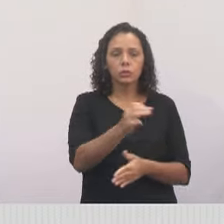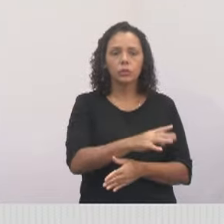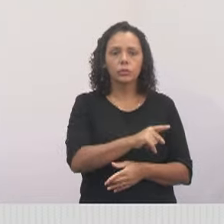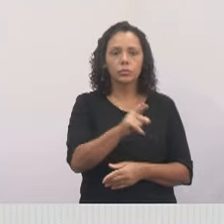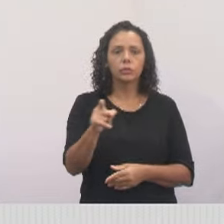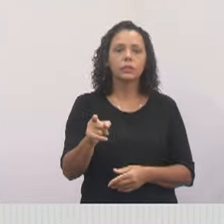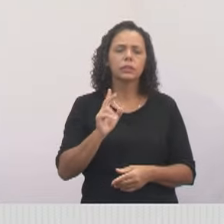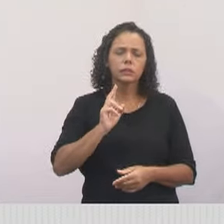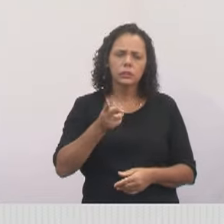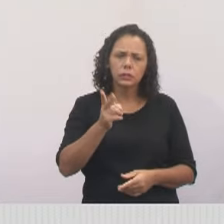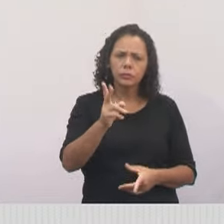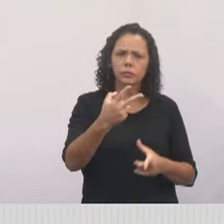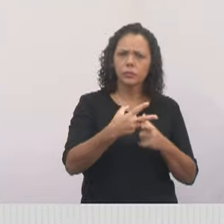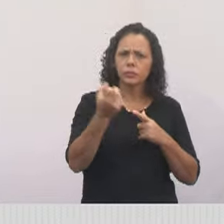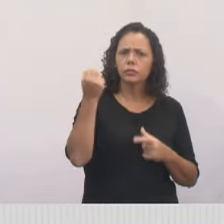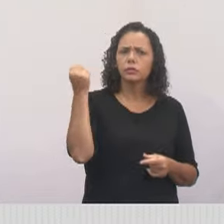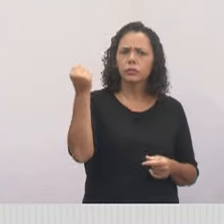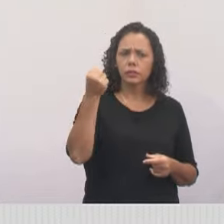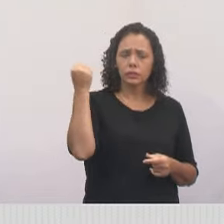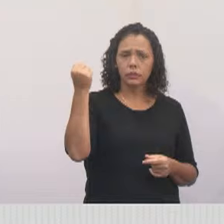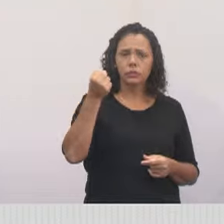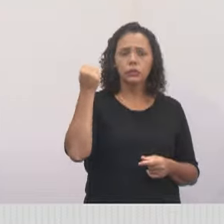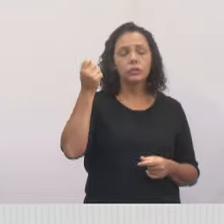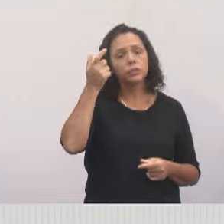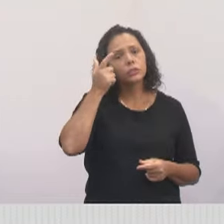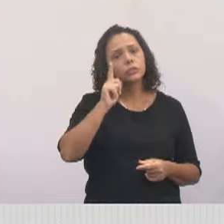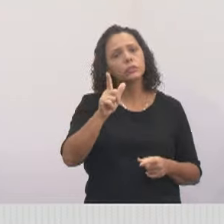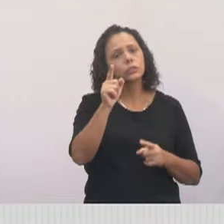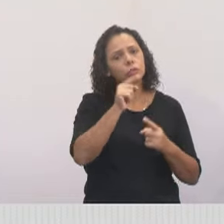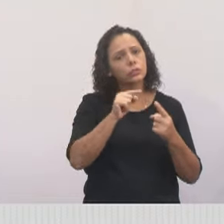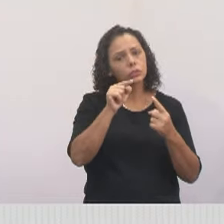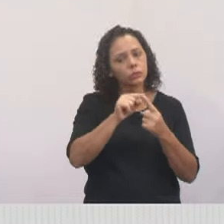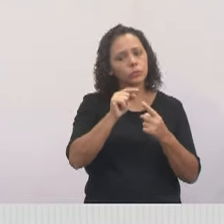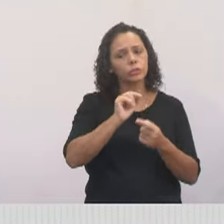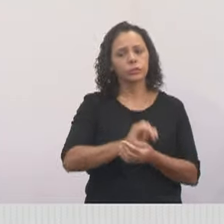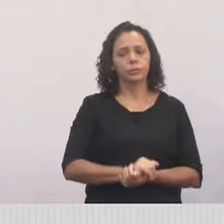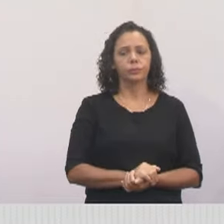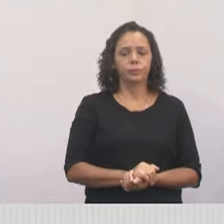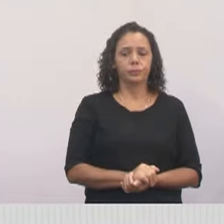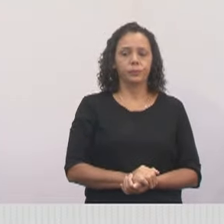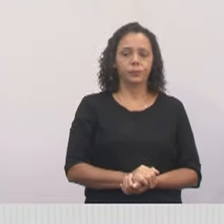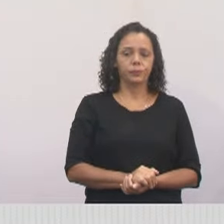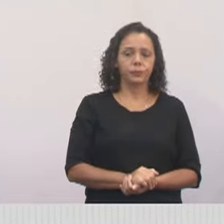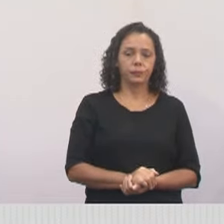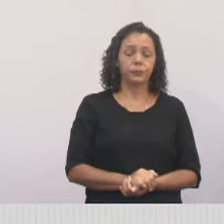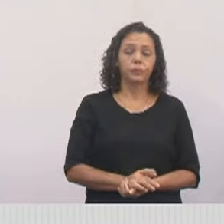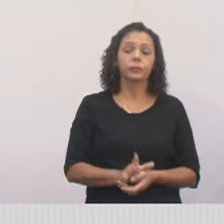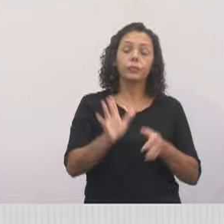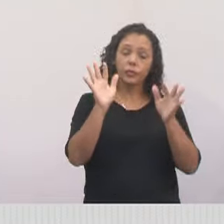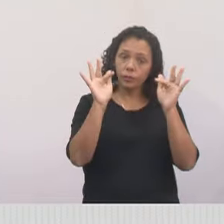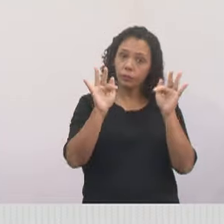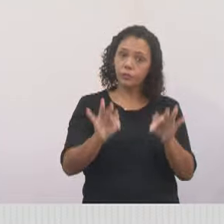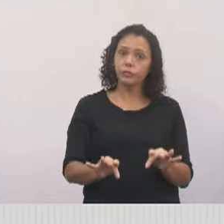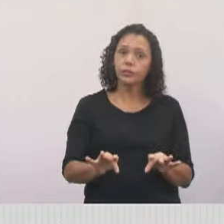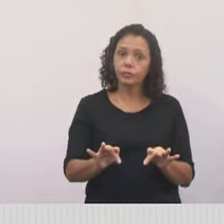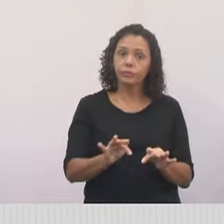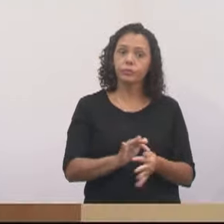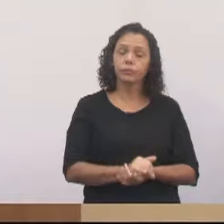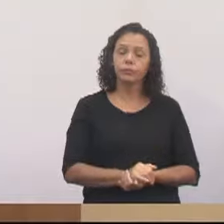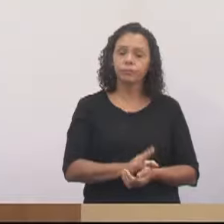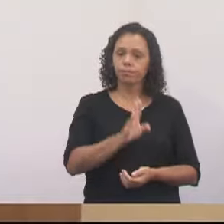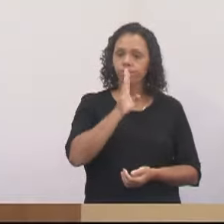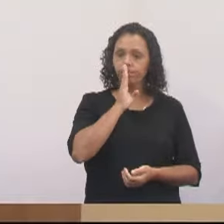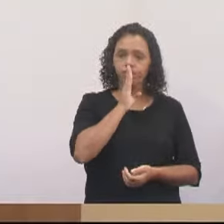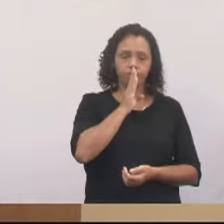sempre uma vencedora e alcance aí os seus objetivos. E, para finalizar, eu não poderia me